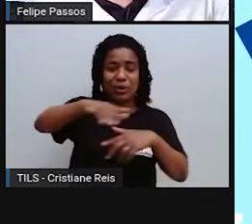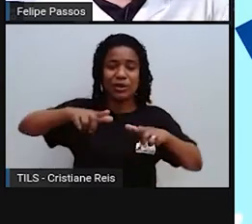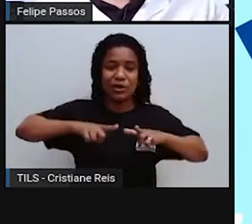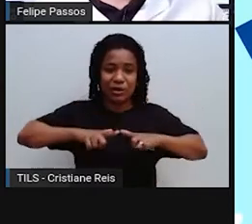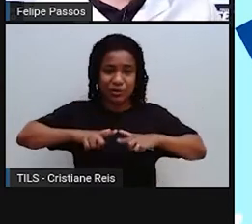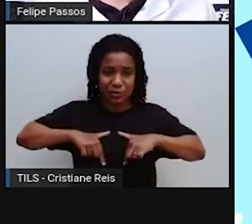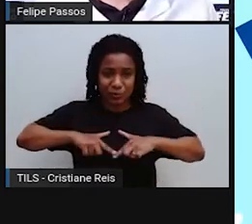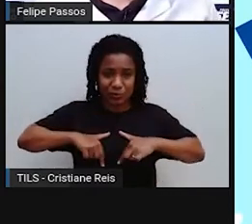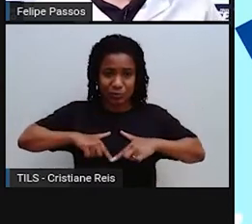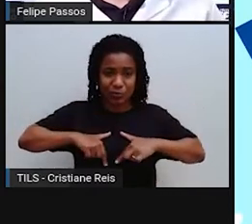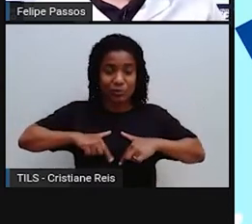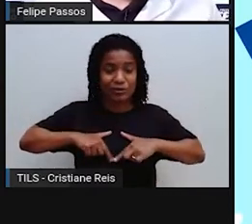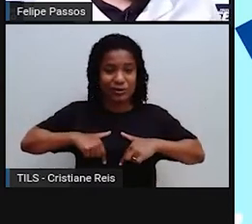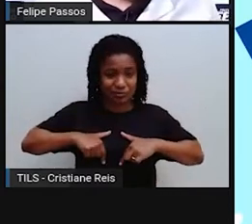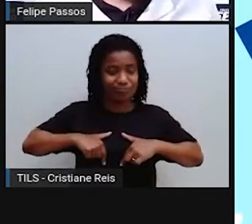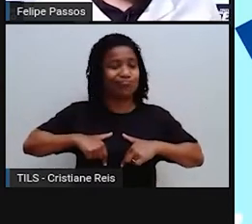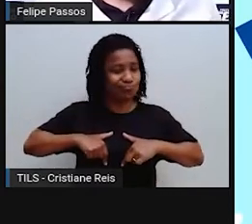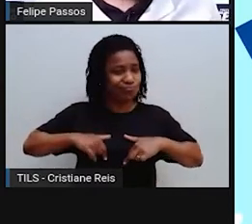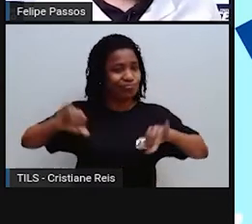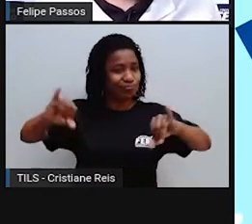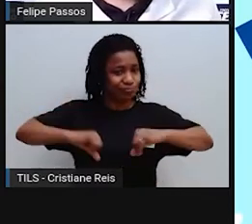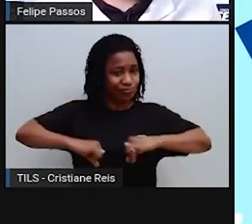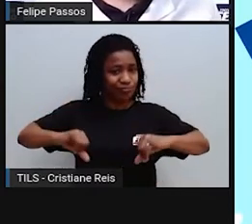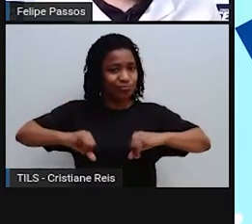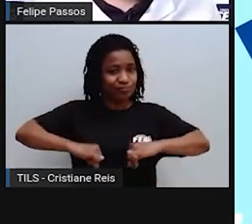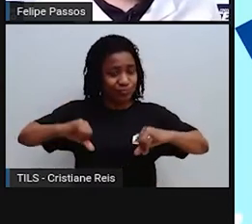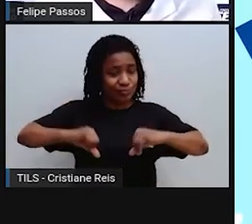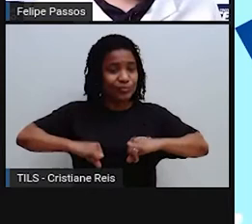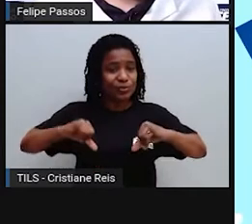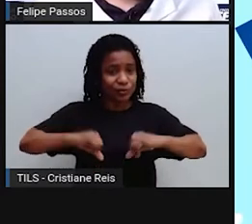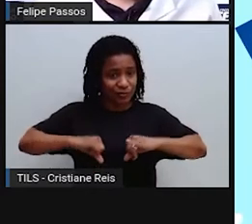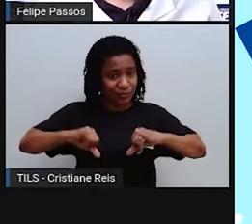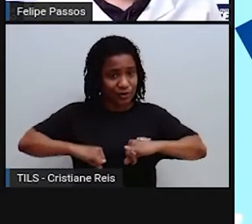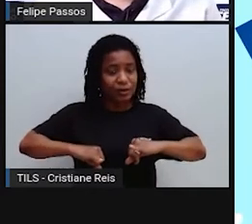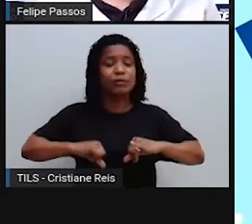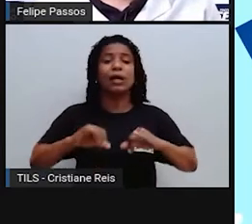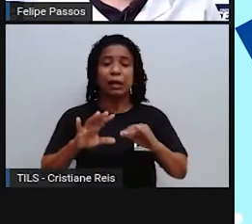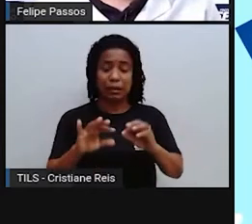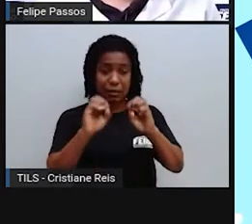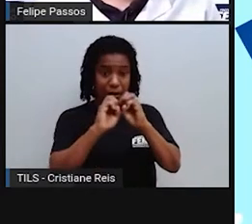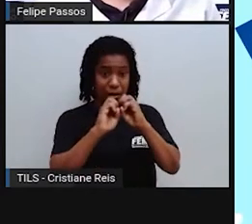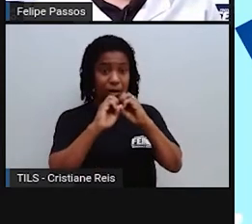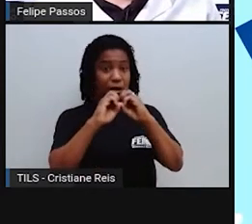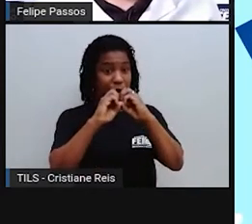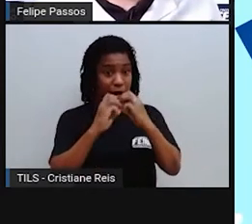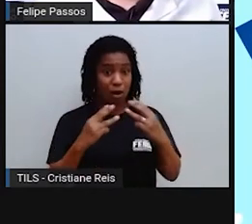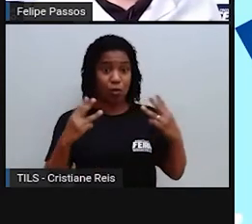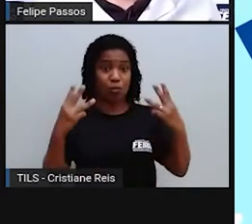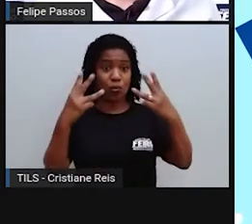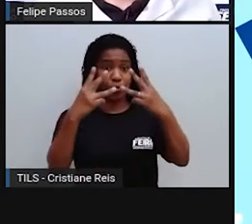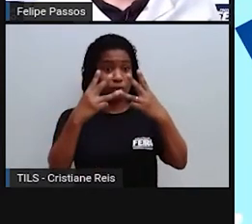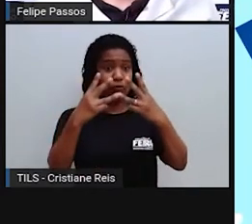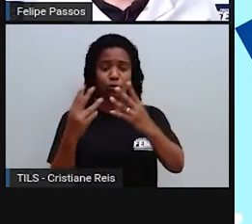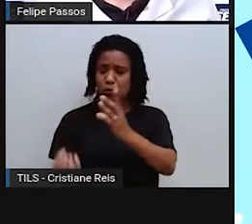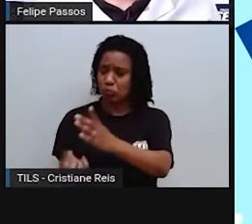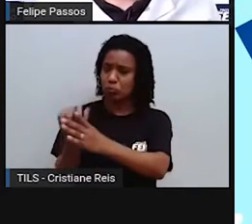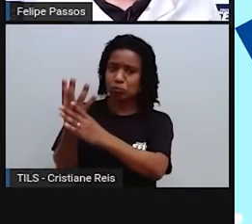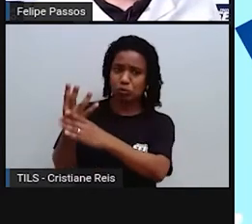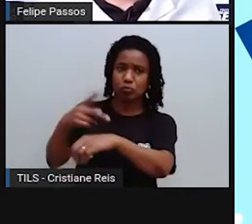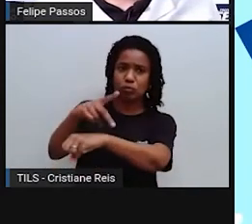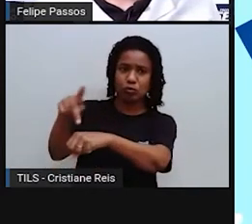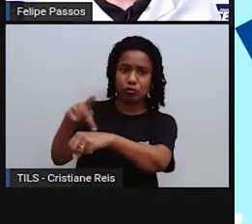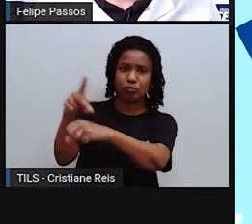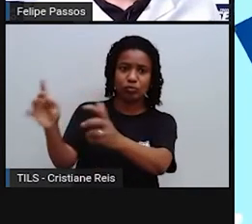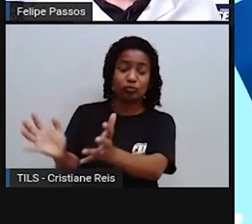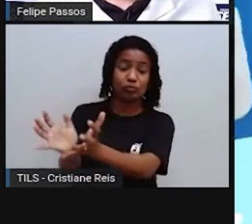margem da sociedade, marginalizados mesmo. Então, assim, a criação do Estado de Israel é um marco do surgimento da